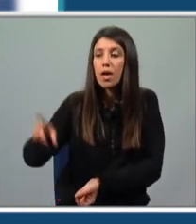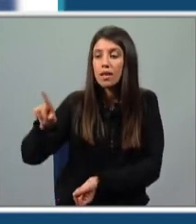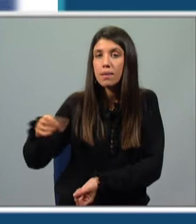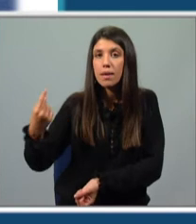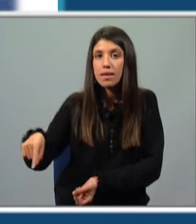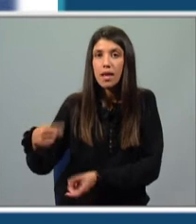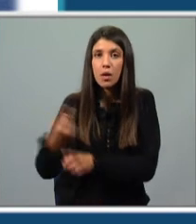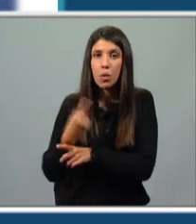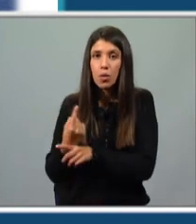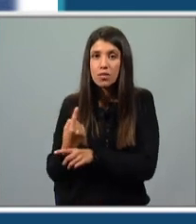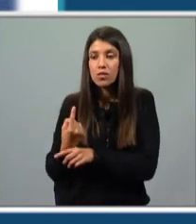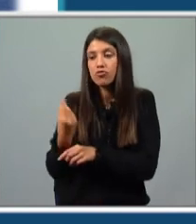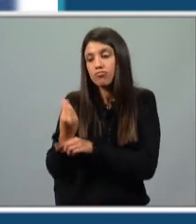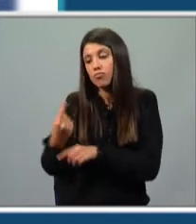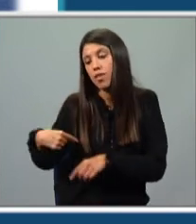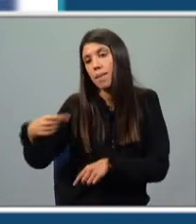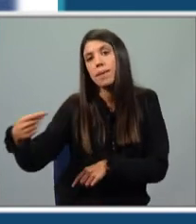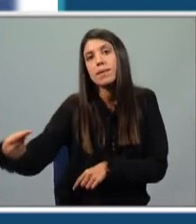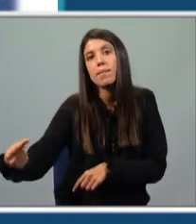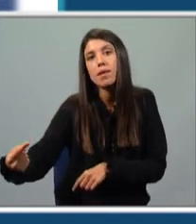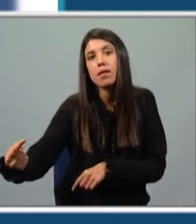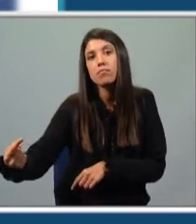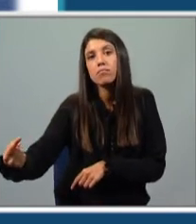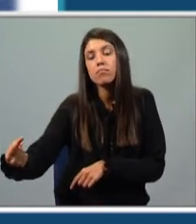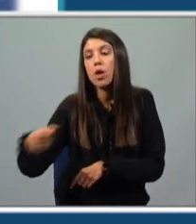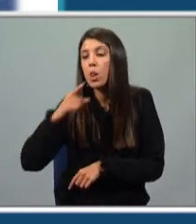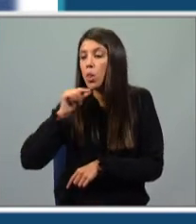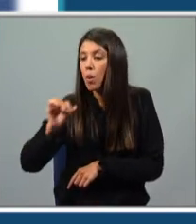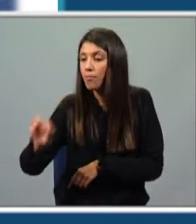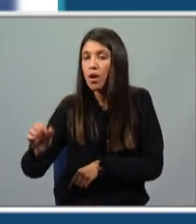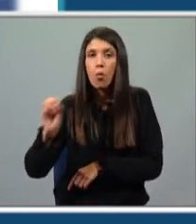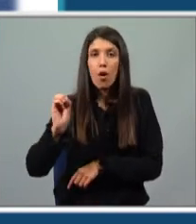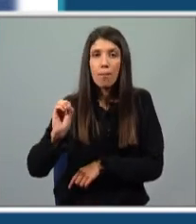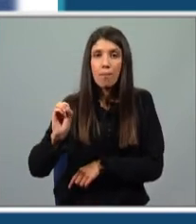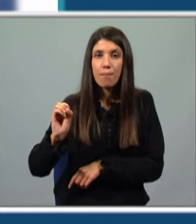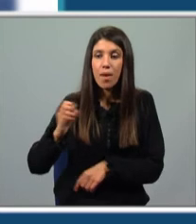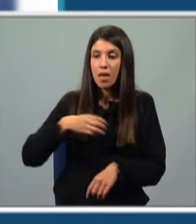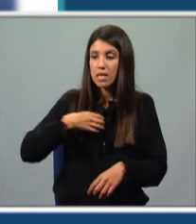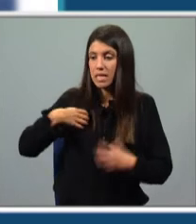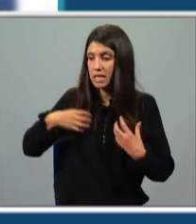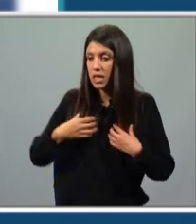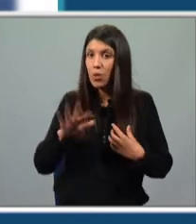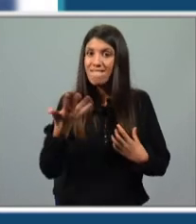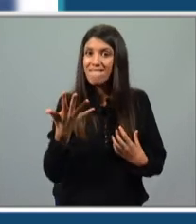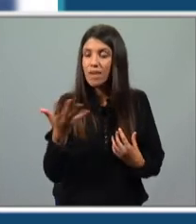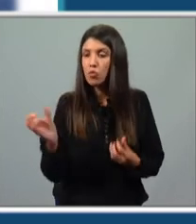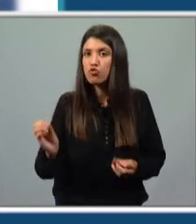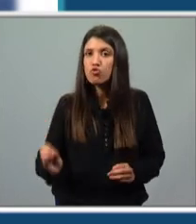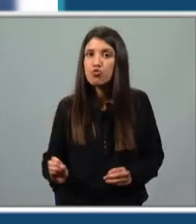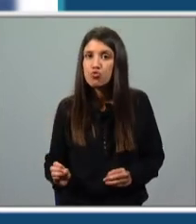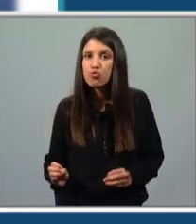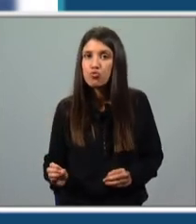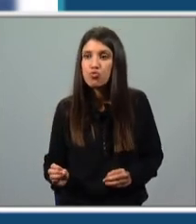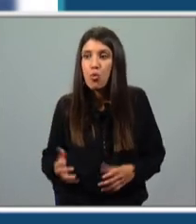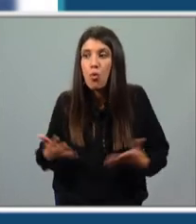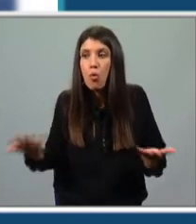alguns elementos do cotidiano. Trata-se de um planeta sem nome, onde não existem os sentidos, os cinco sentidos. Ou,